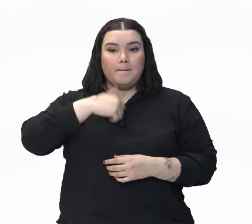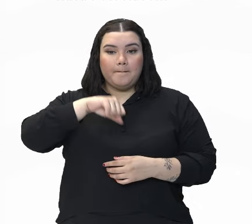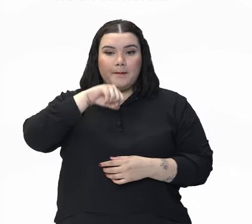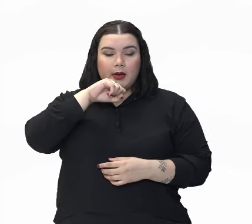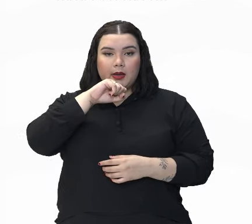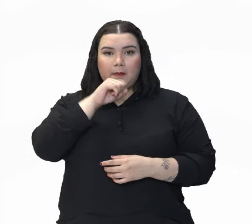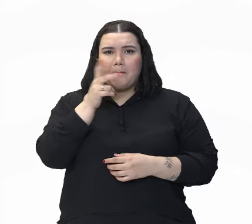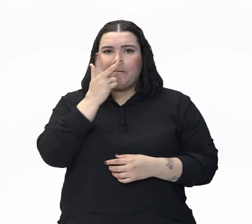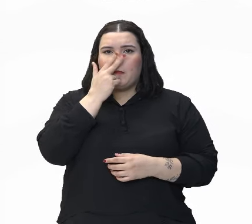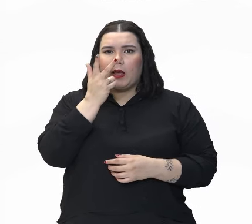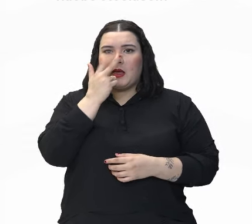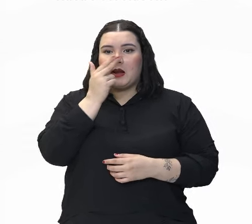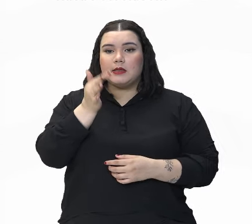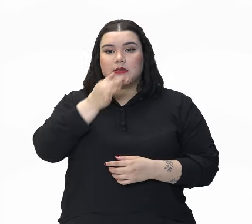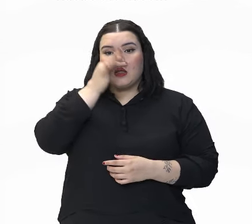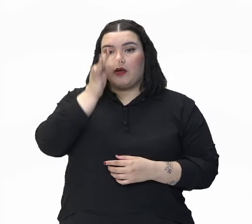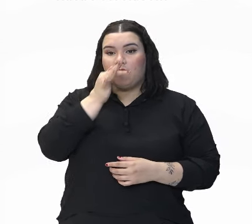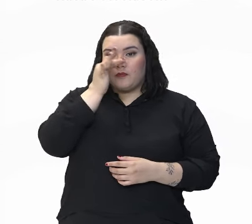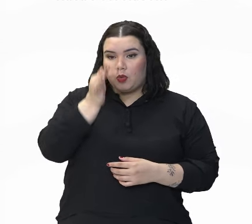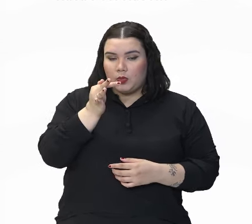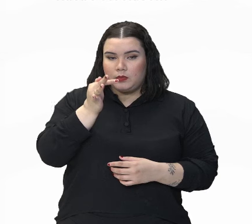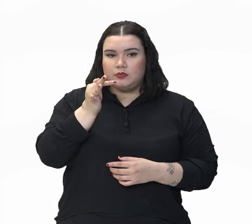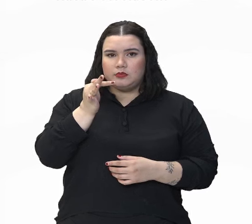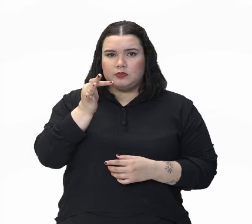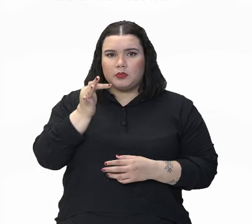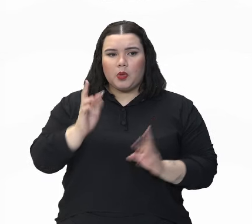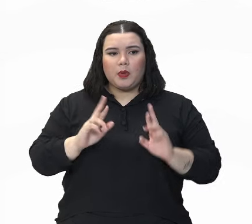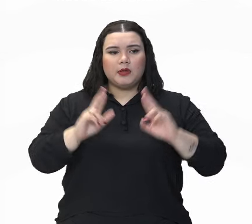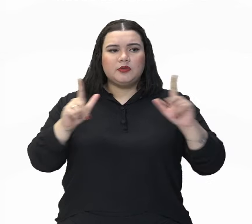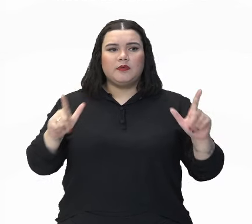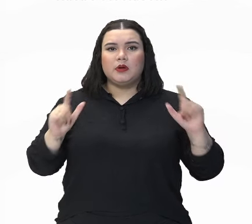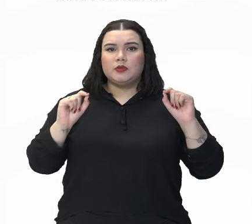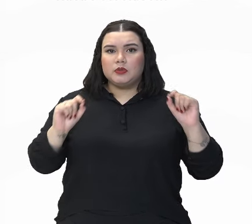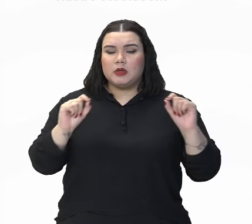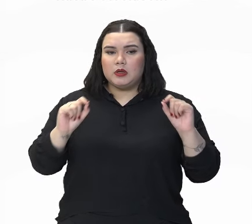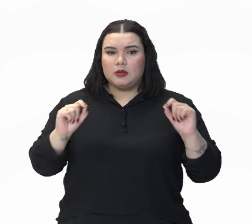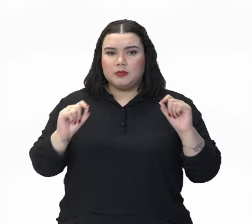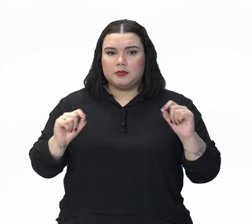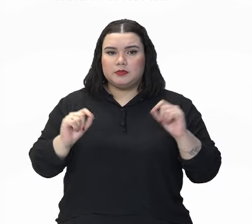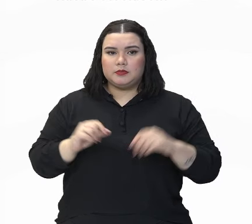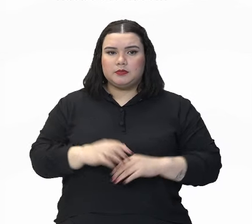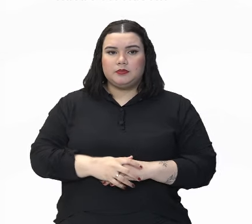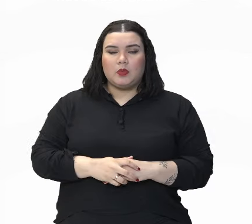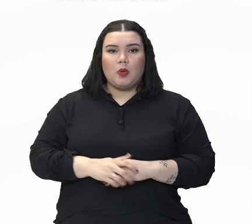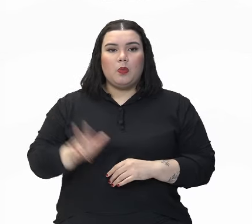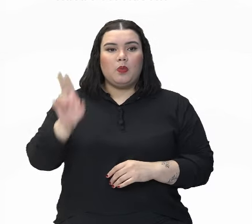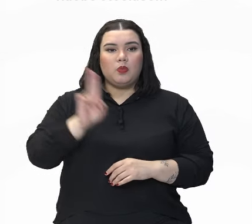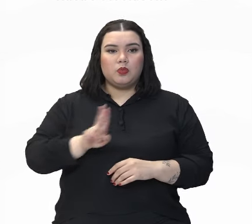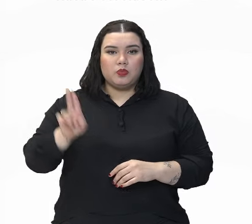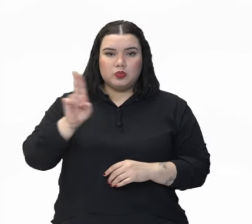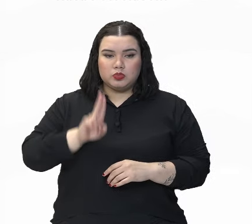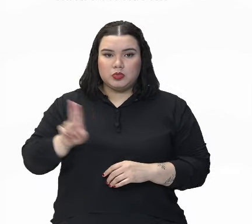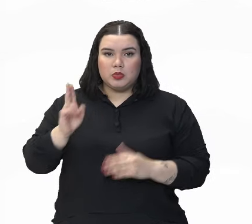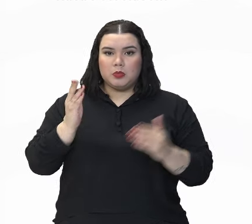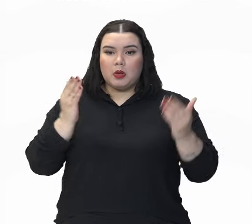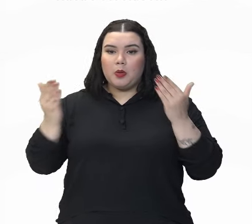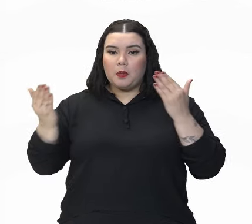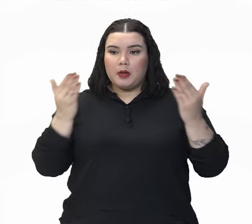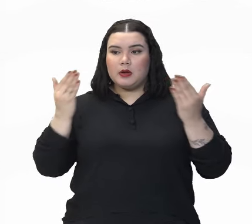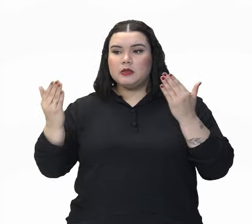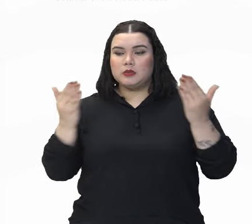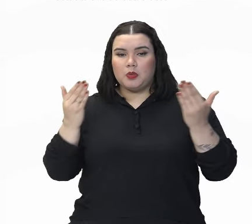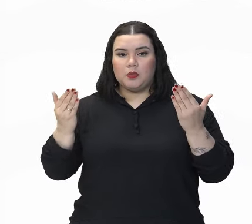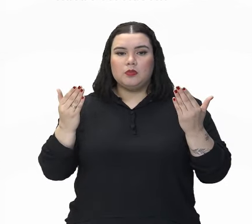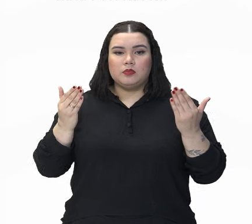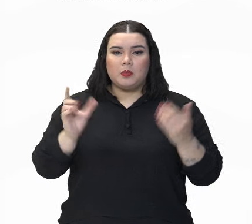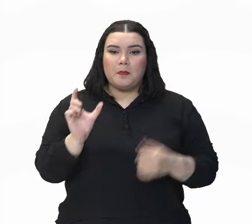uma rosa. Qual é a diferença para a metáfora? Foi que nós usamos aí na comparação como,